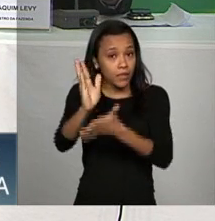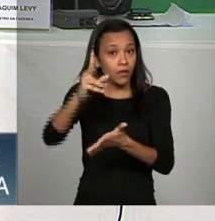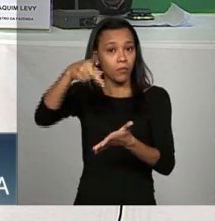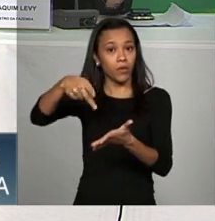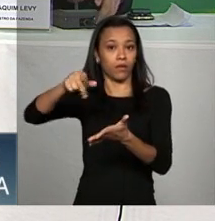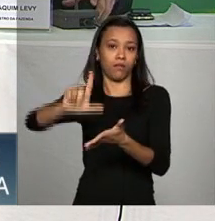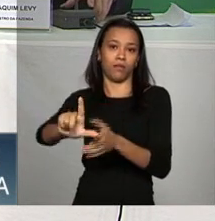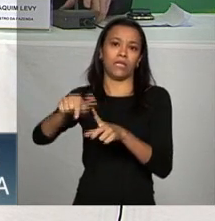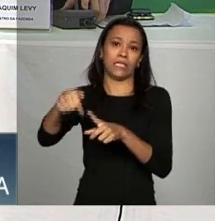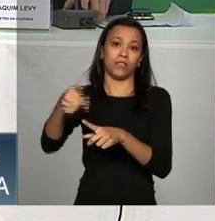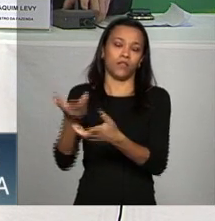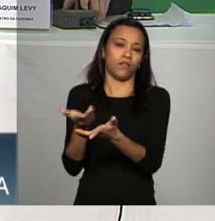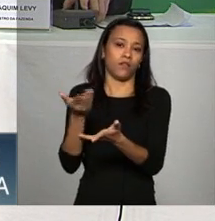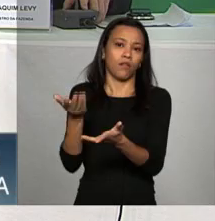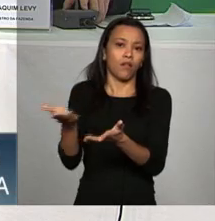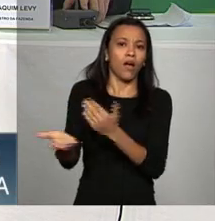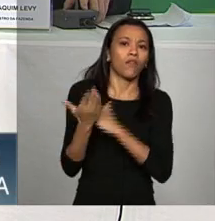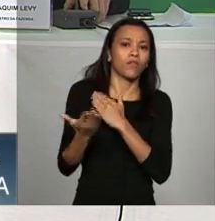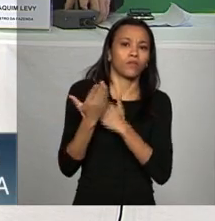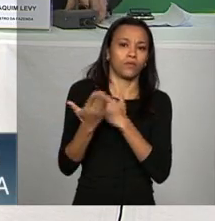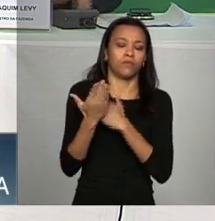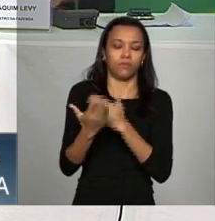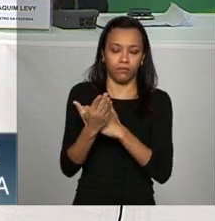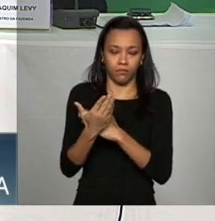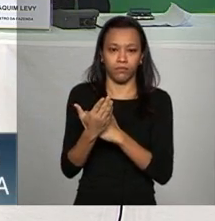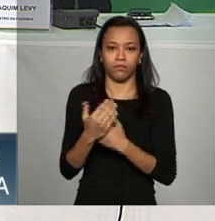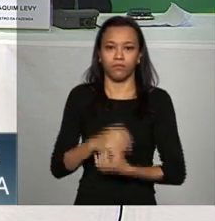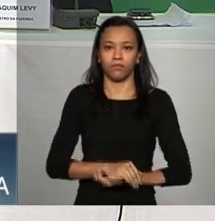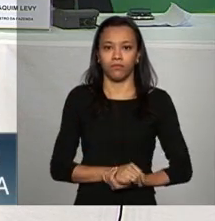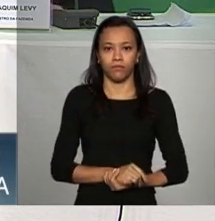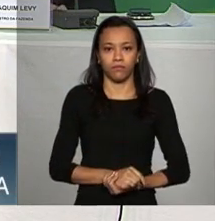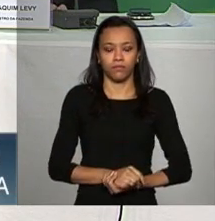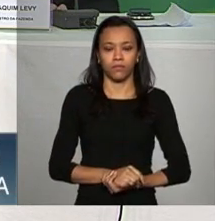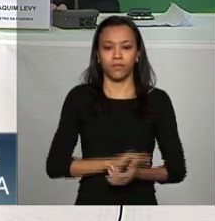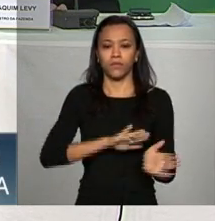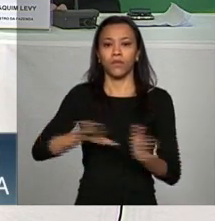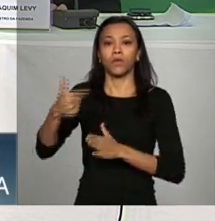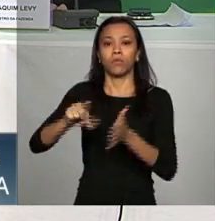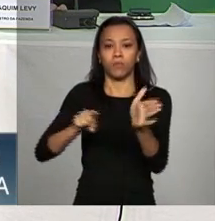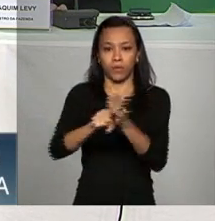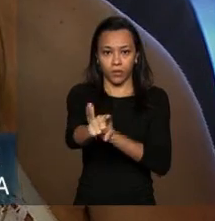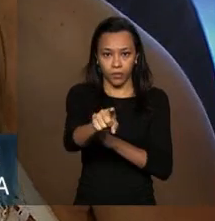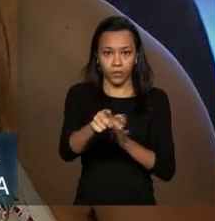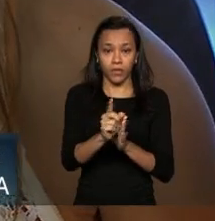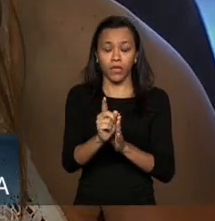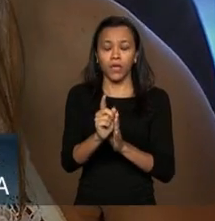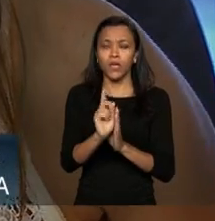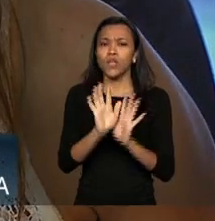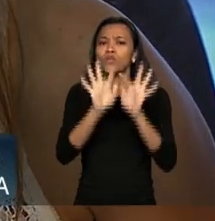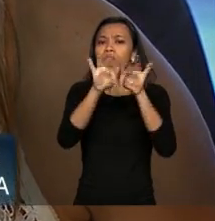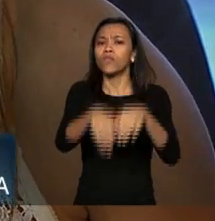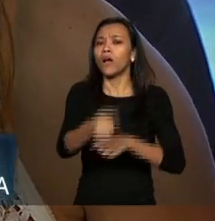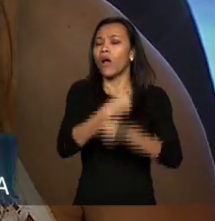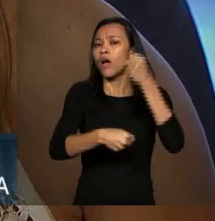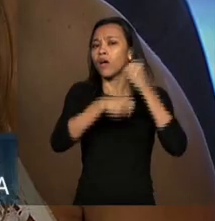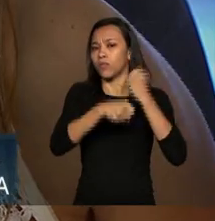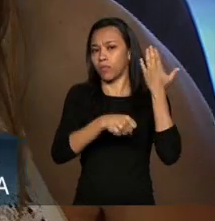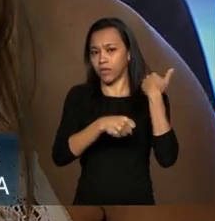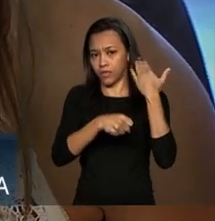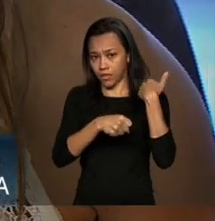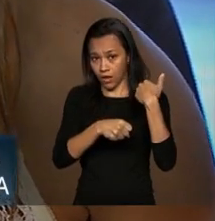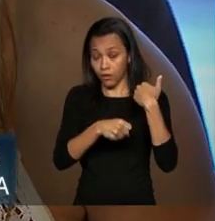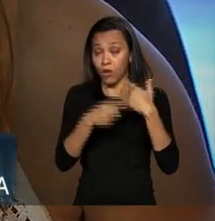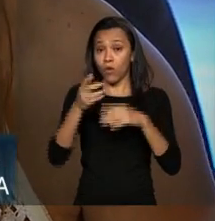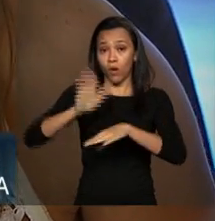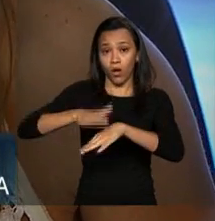fundamental para qualquer coisa que a gente faça a minha meta a cada dia vamos lá Geraldo ministro Nelson Barbosa no final do ano passado quando o governo editou as duas